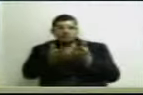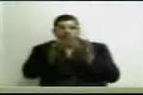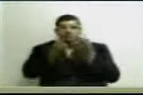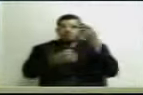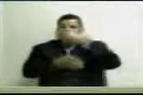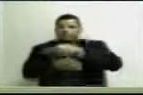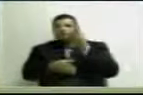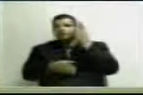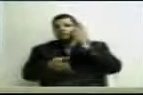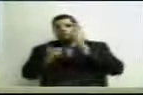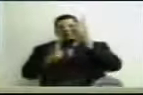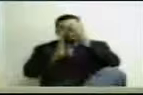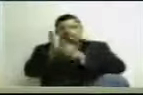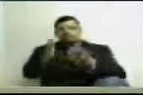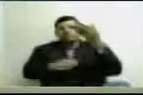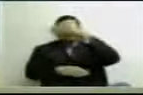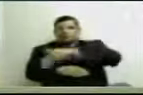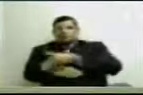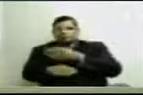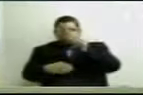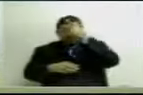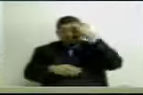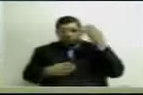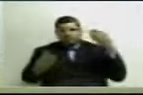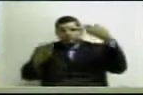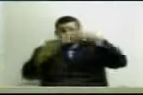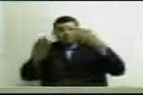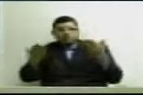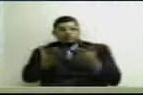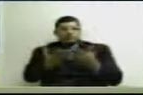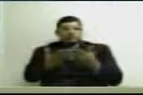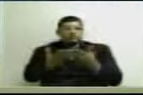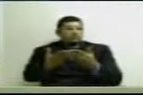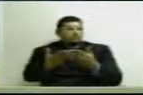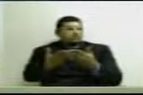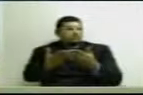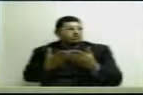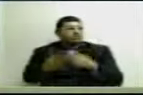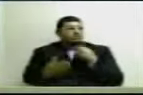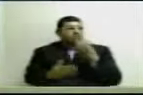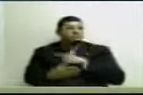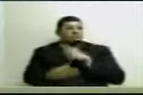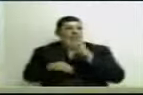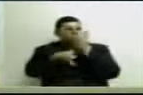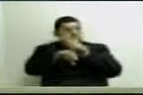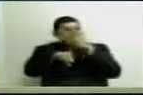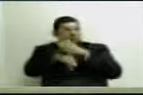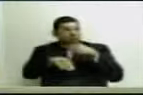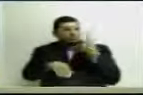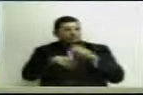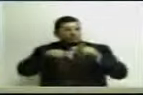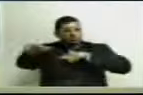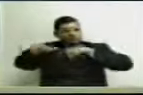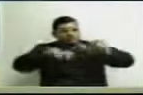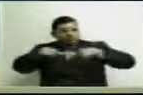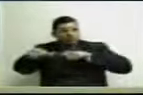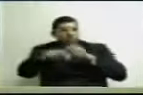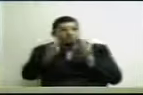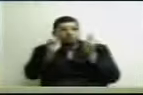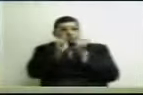de que esse desconto chegasse ao consumidor final, nós executamos o nosso trabalho,